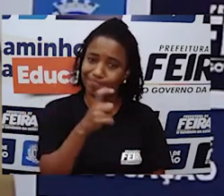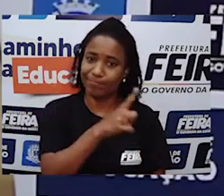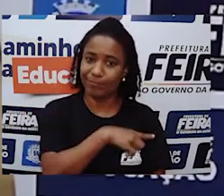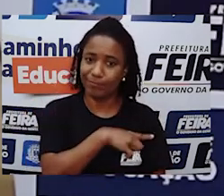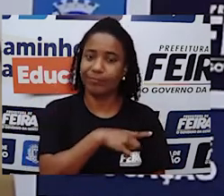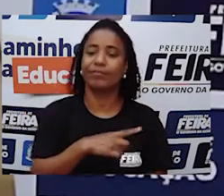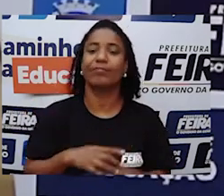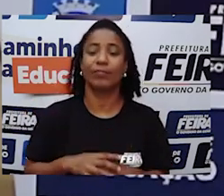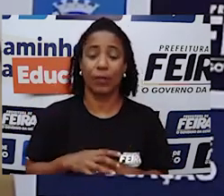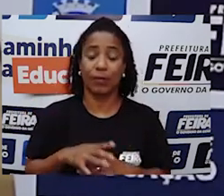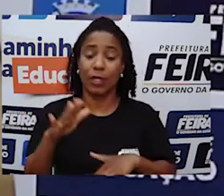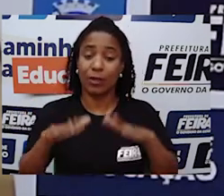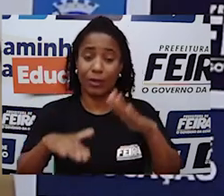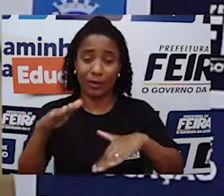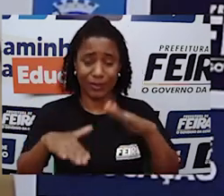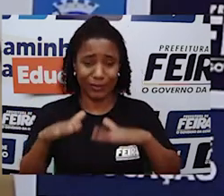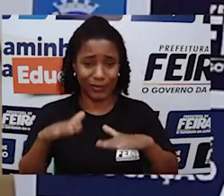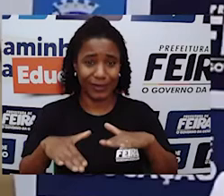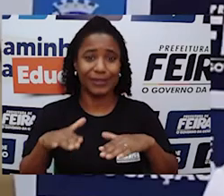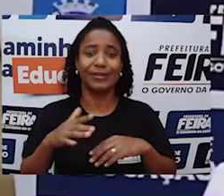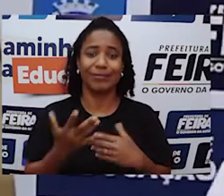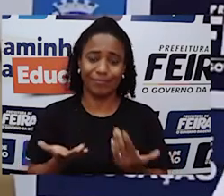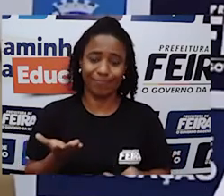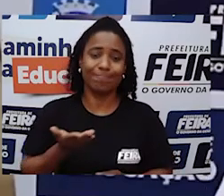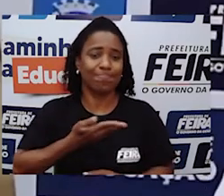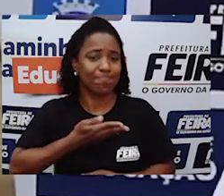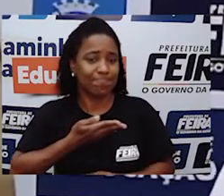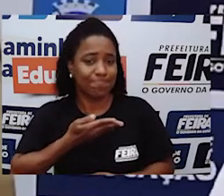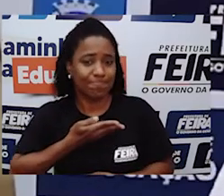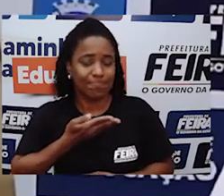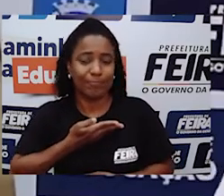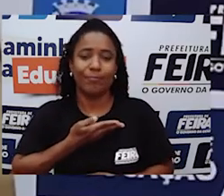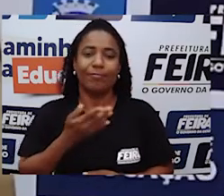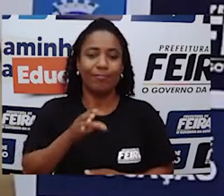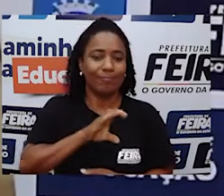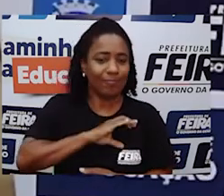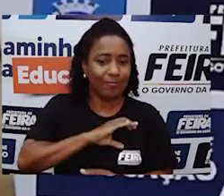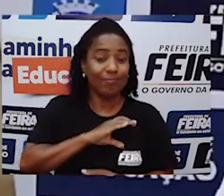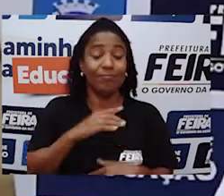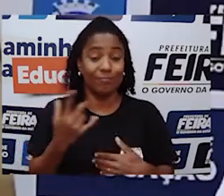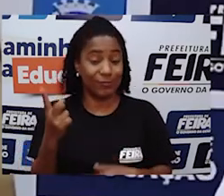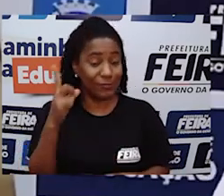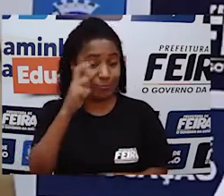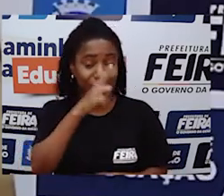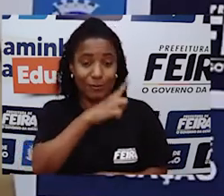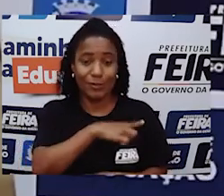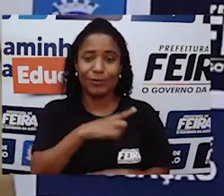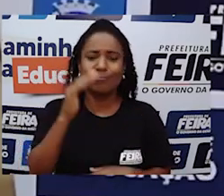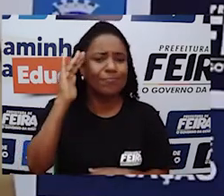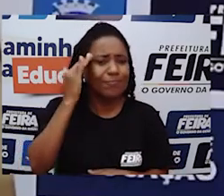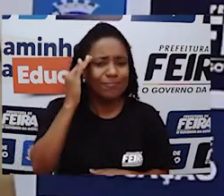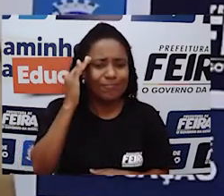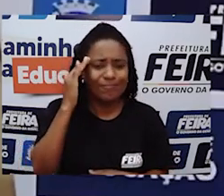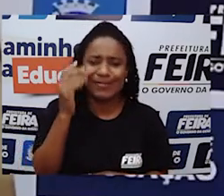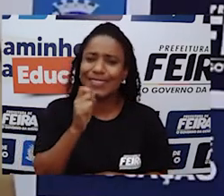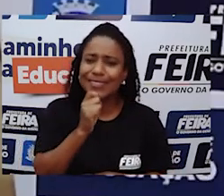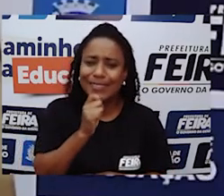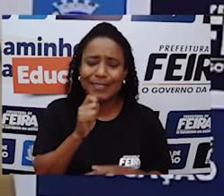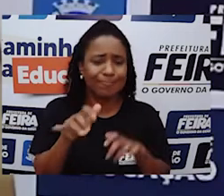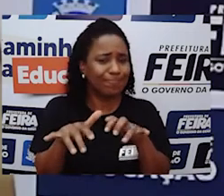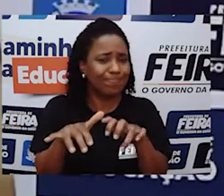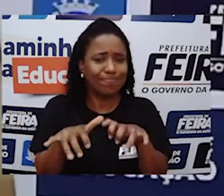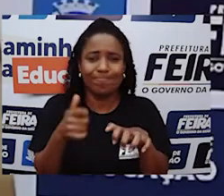é claro que um colega ou outro pode ter alguma dificuldade. Então, vamos ajudar, vamos ser gentis,